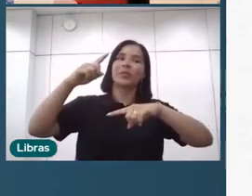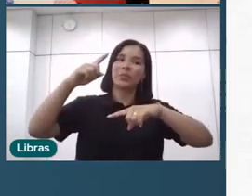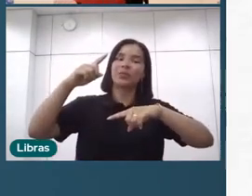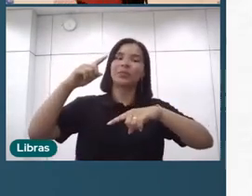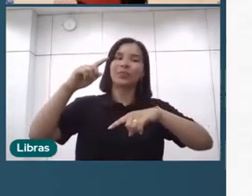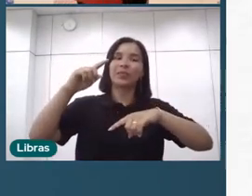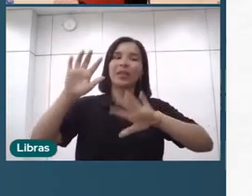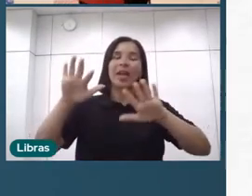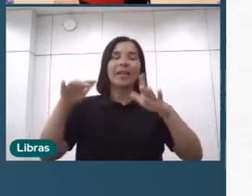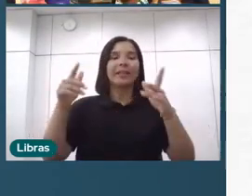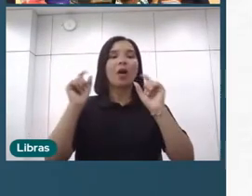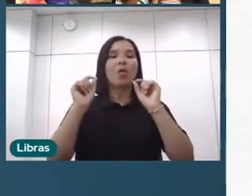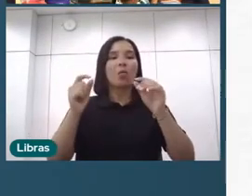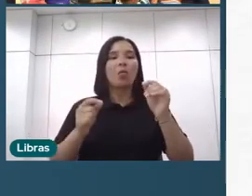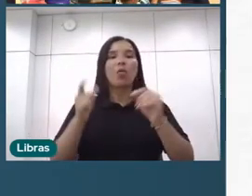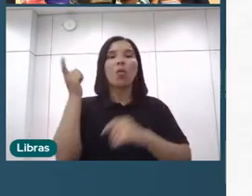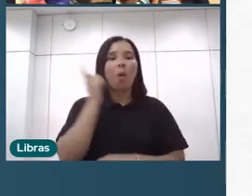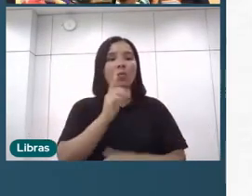A gente ultrapassou, né?